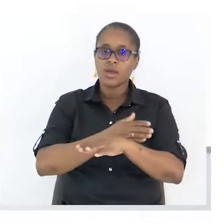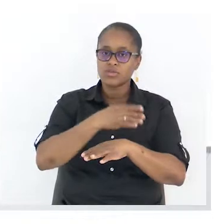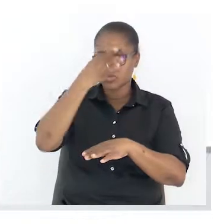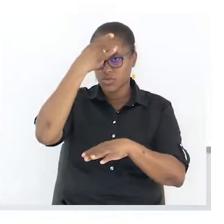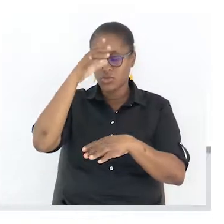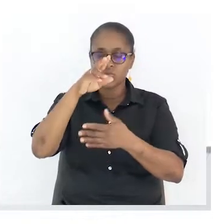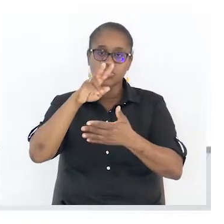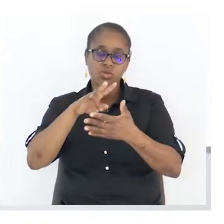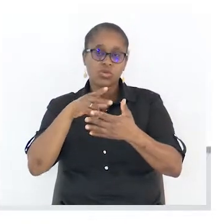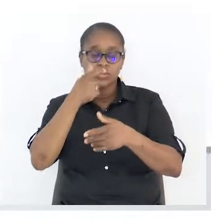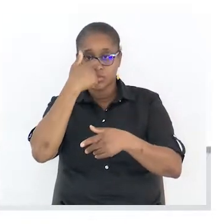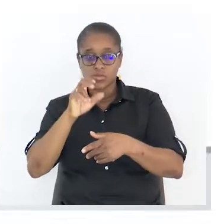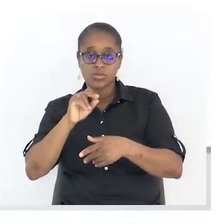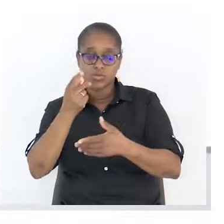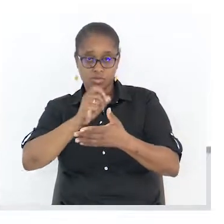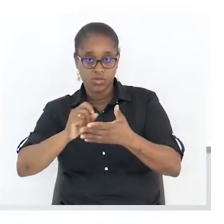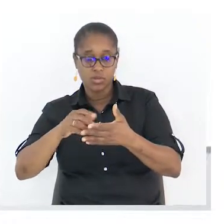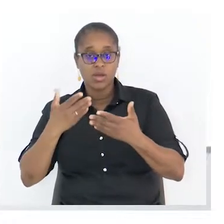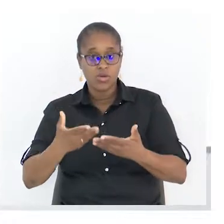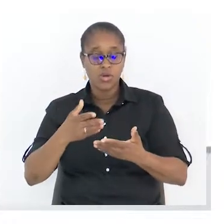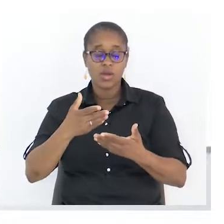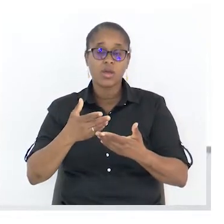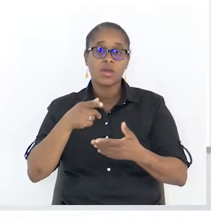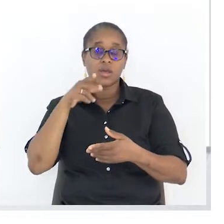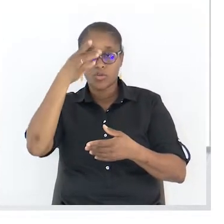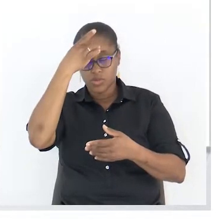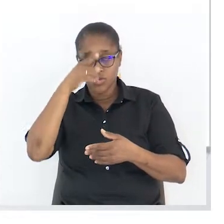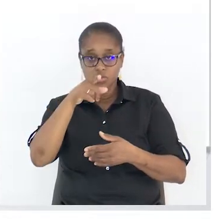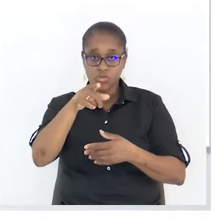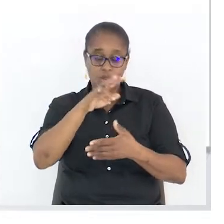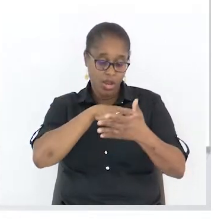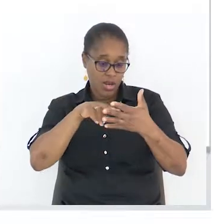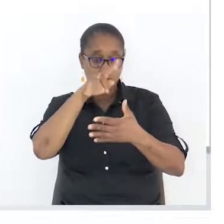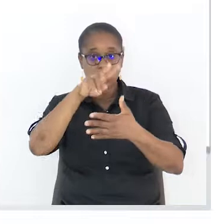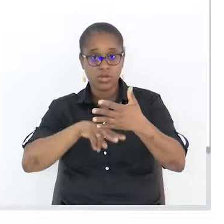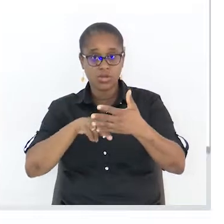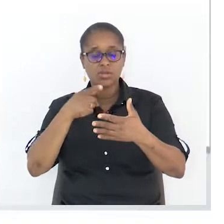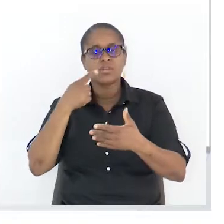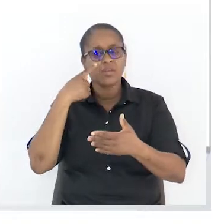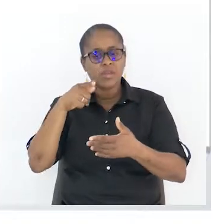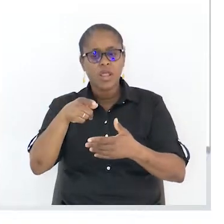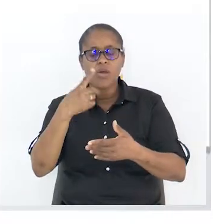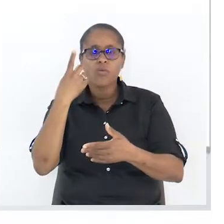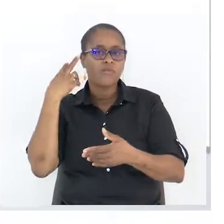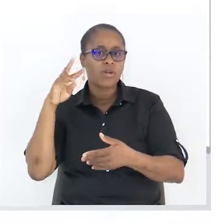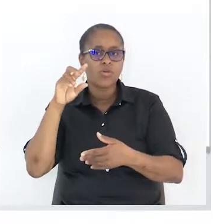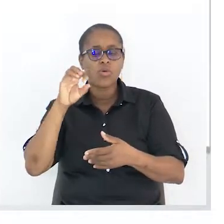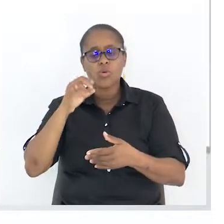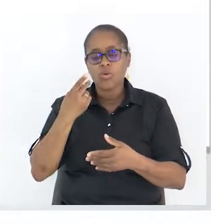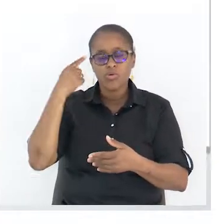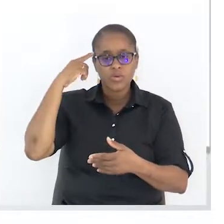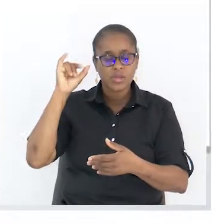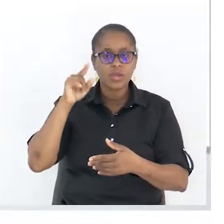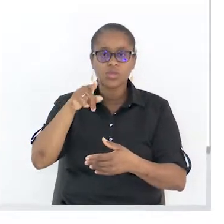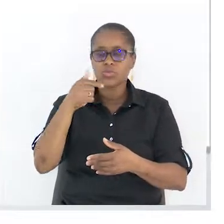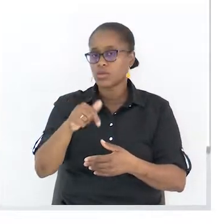Leias o texto e emite lá um valor ou então uma ideia que tens sobre. Perguntinhas para ajudar-te a refletir.